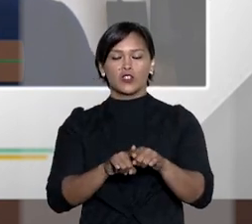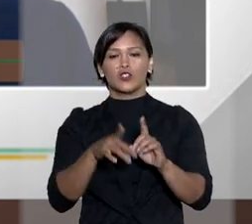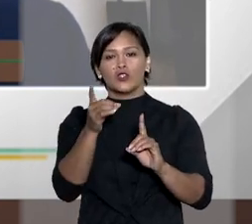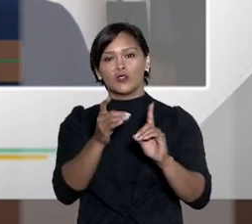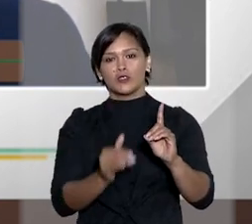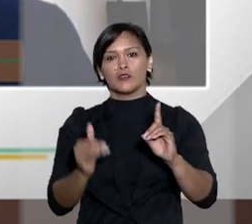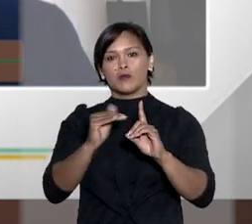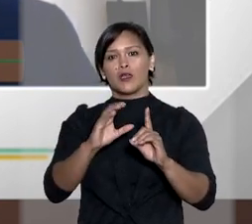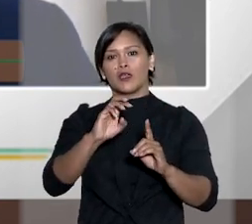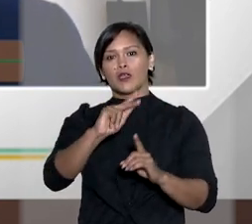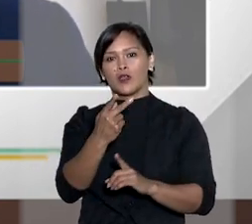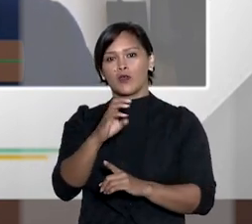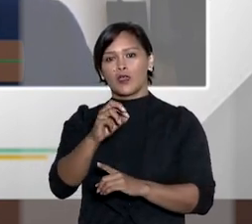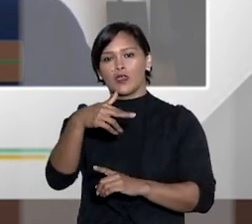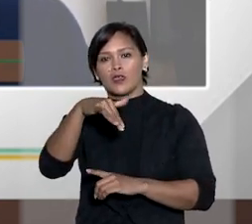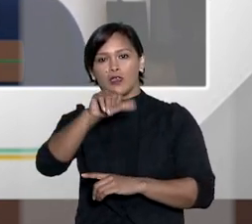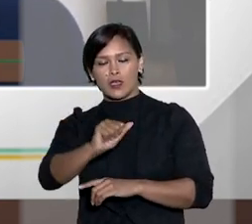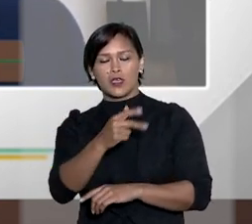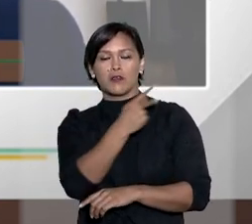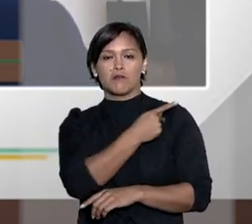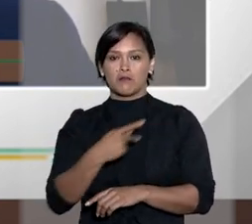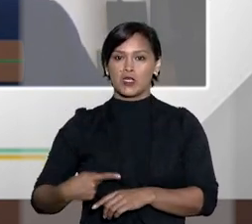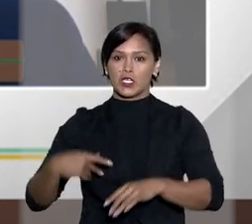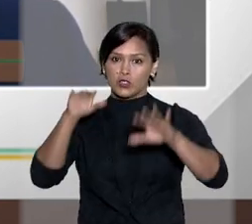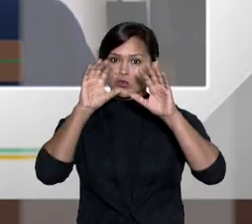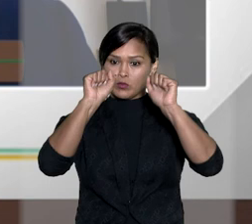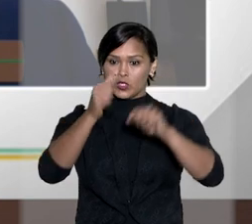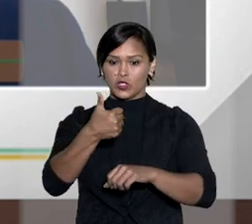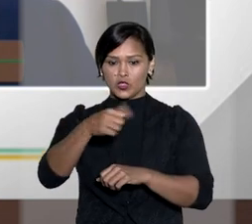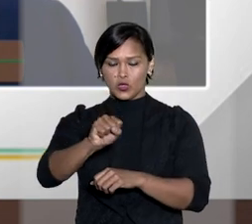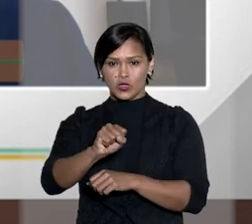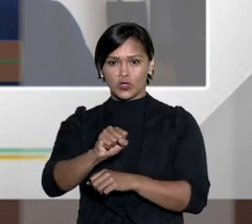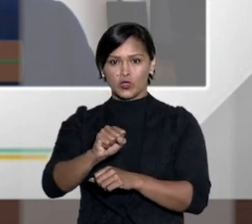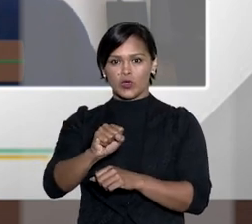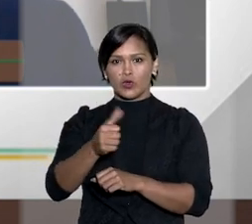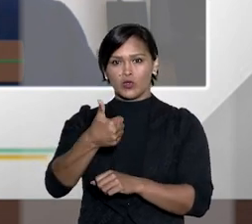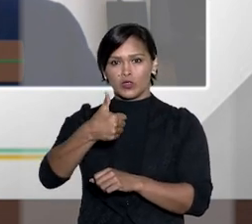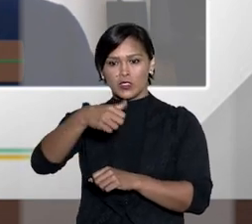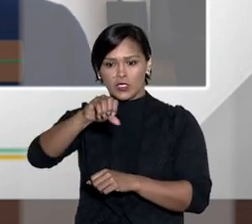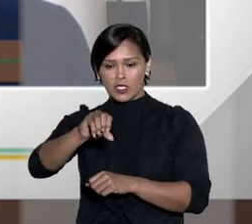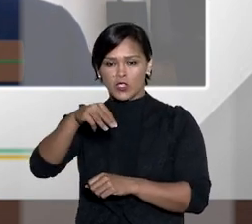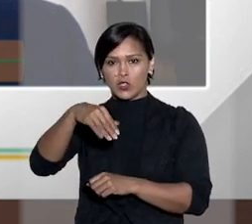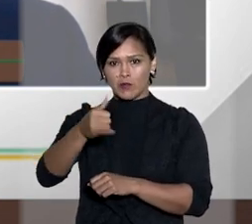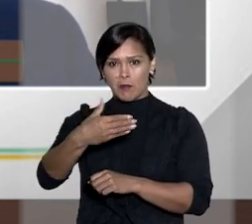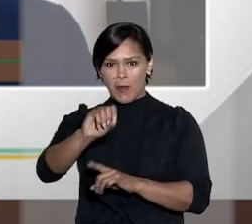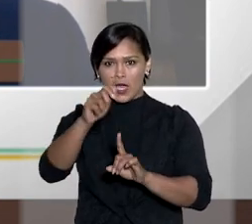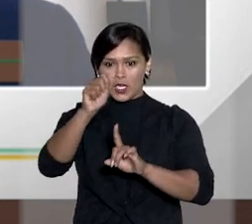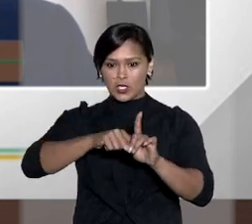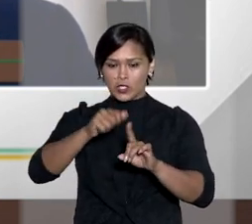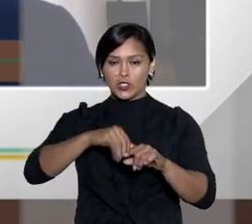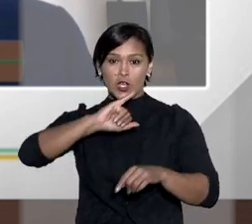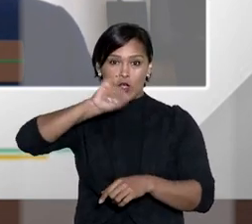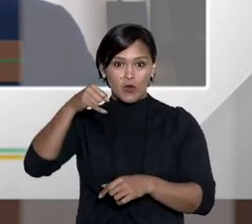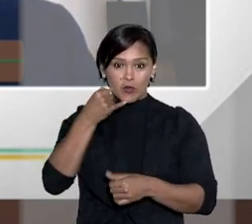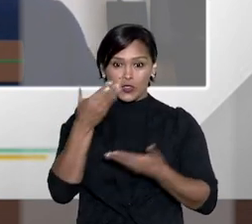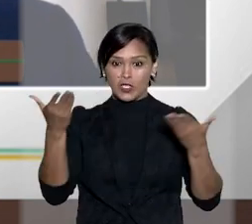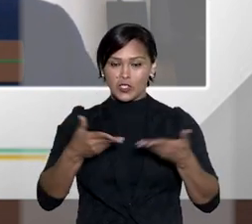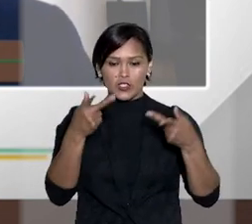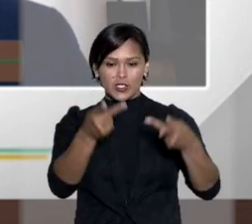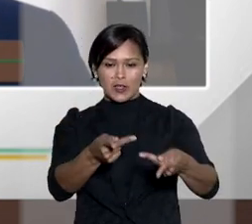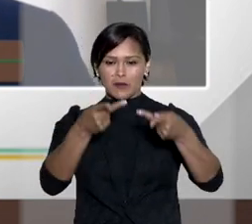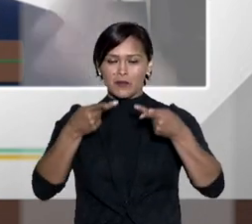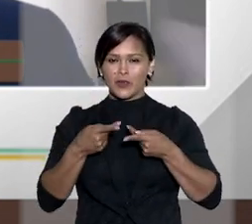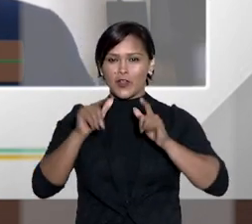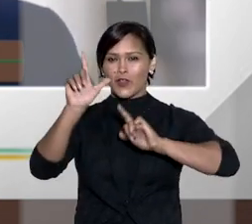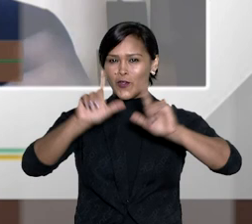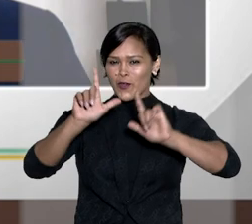da magistratura do Estado do Rio de Janeiro do desembargador Henrique presidente do Tribunal isso vai ocorrer no dia 18 19 e